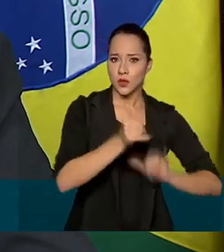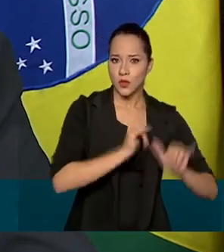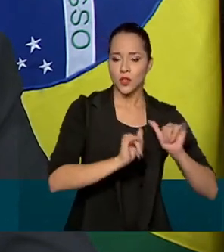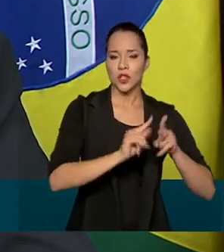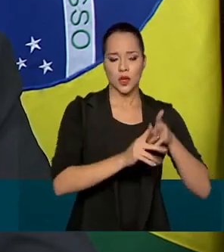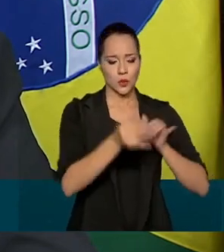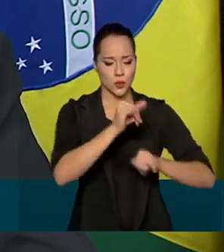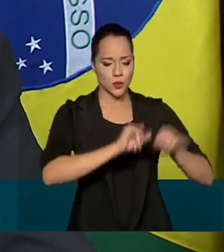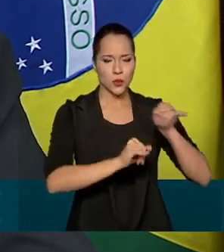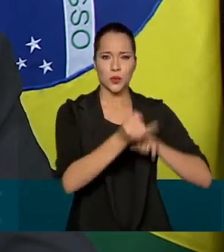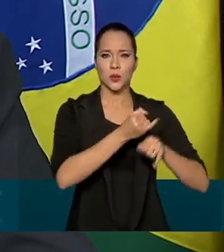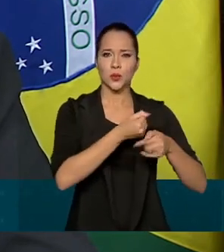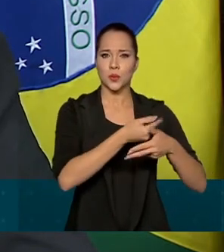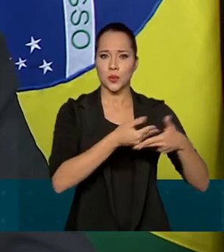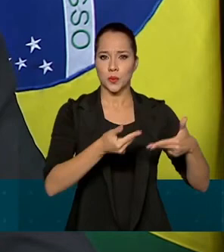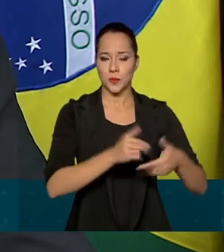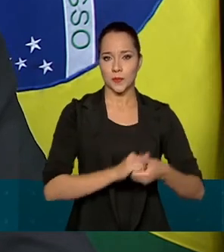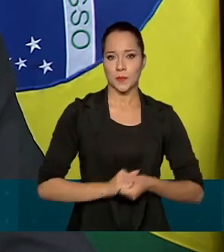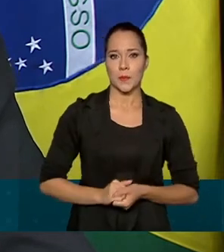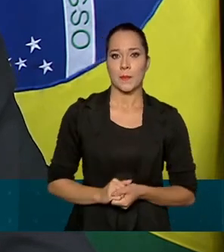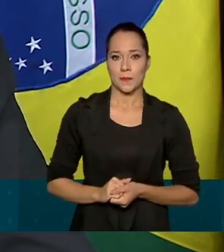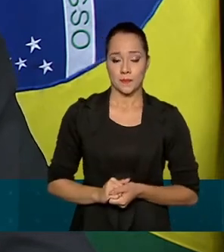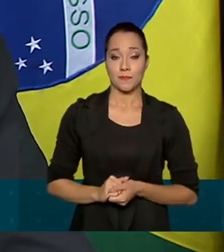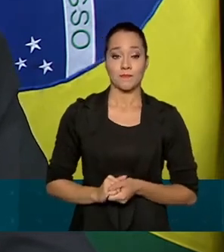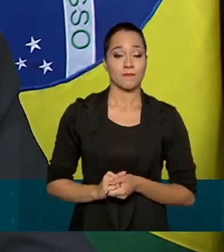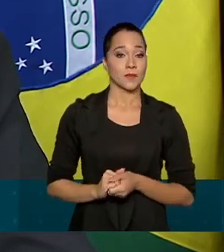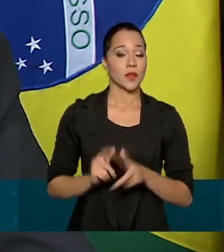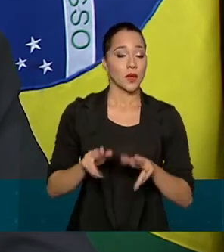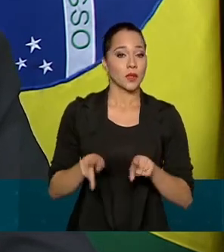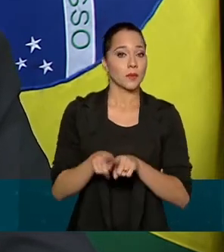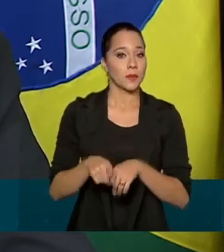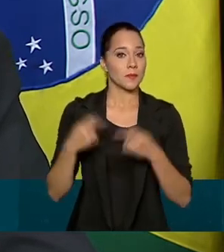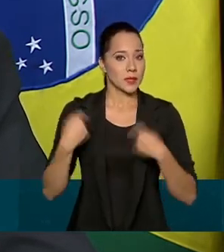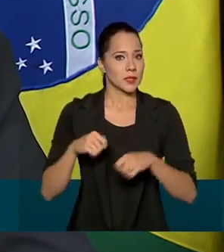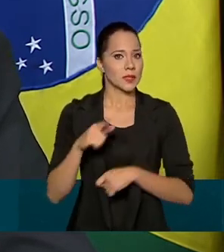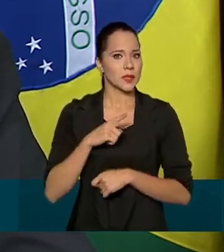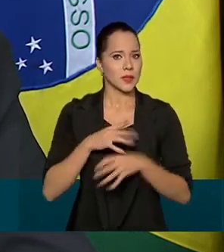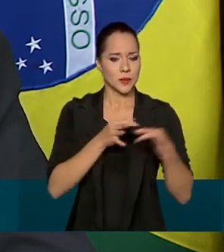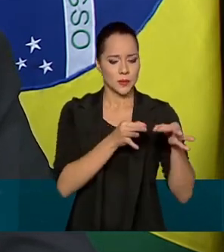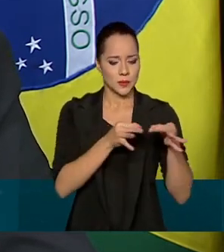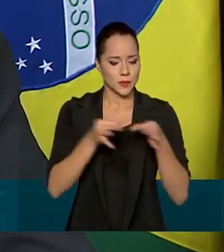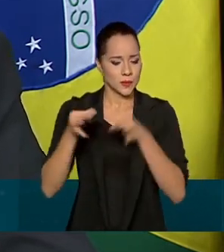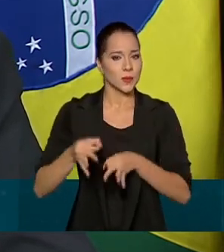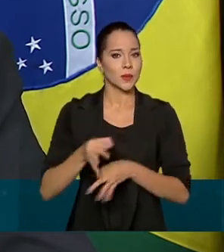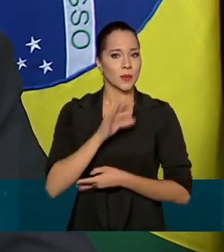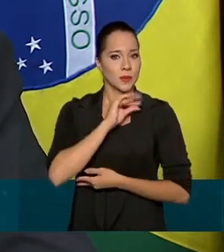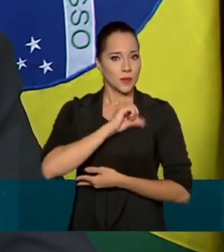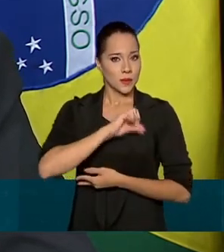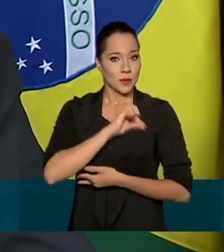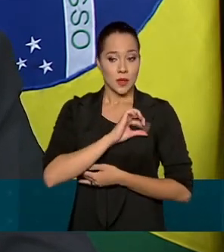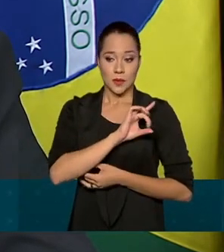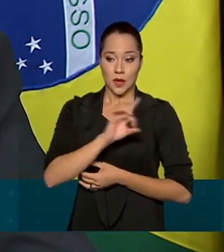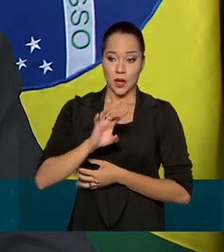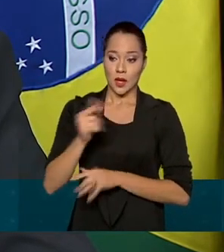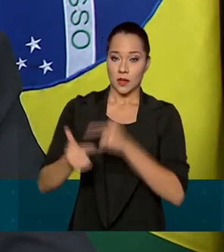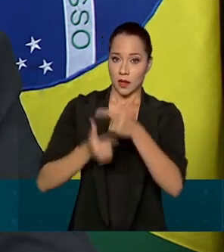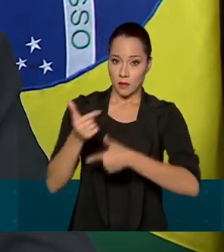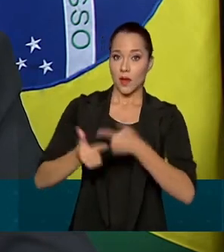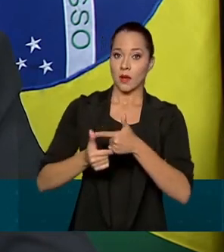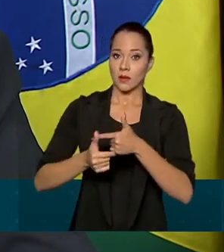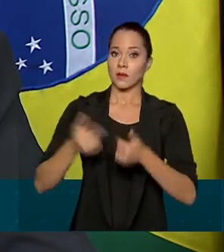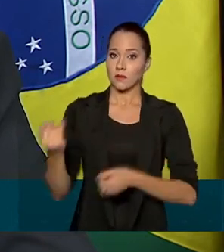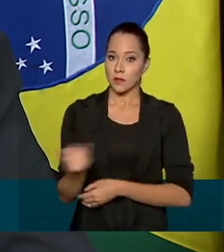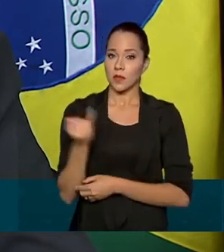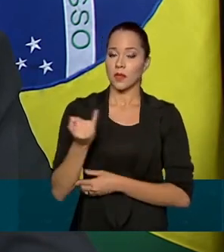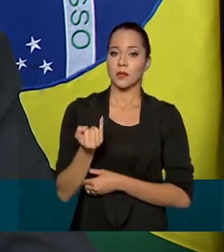manejo de resíduos. Da mesma forma, é preciso haver justa remuneração pelos serviços ambientais